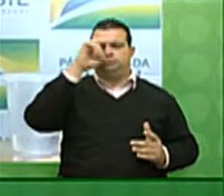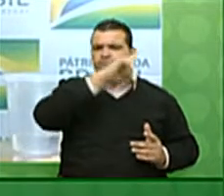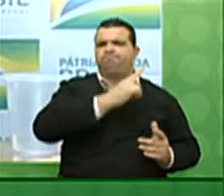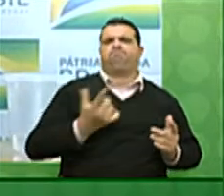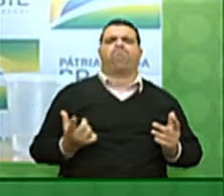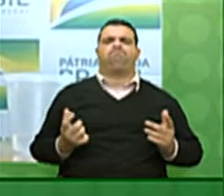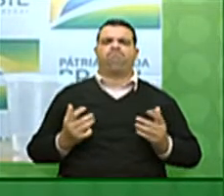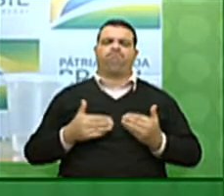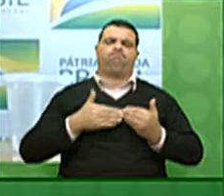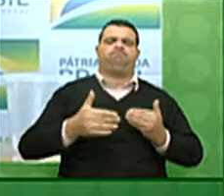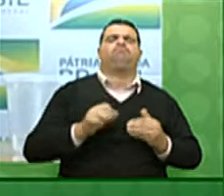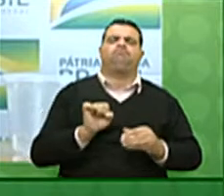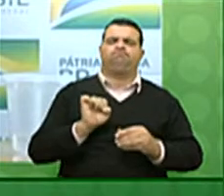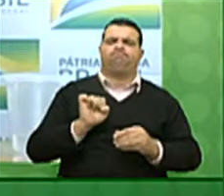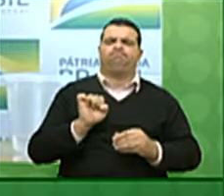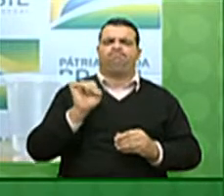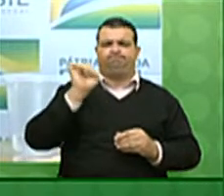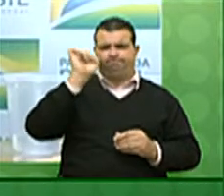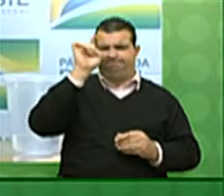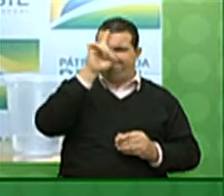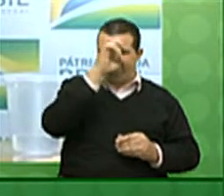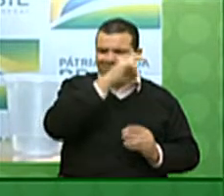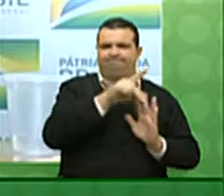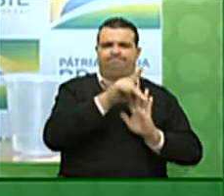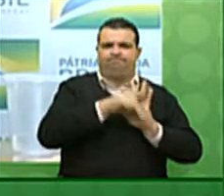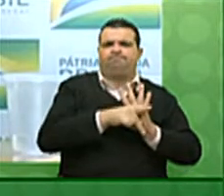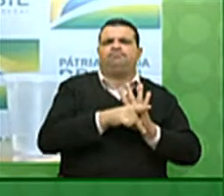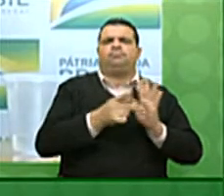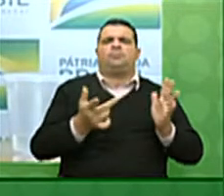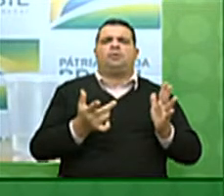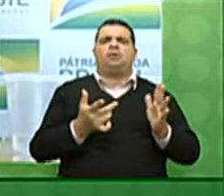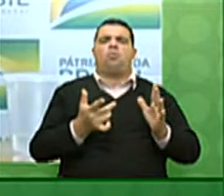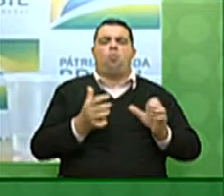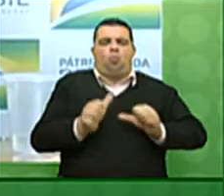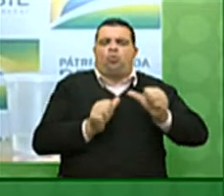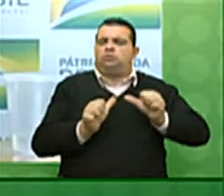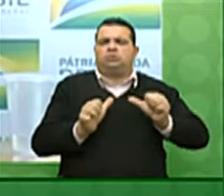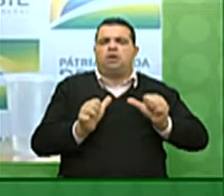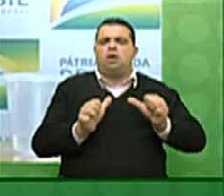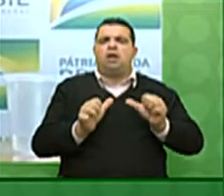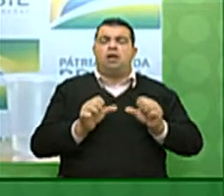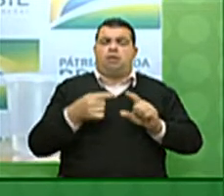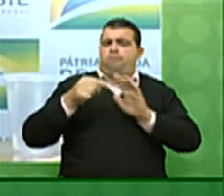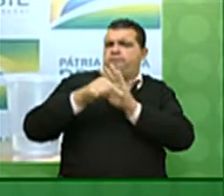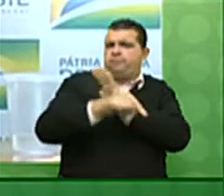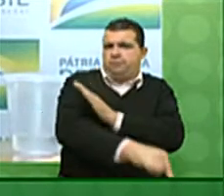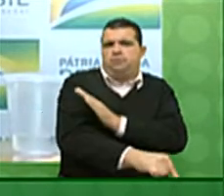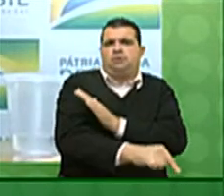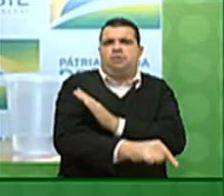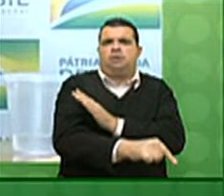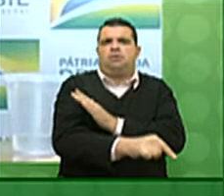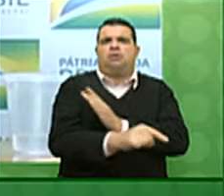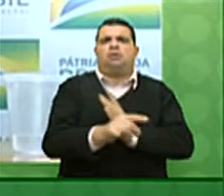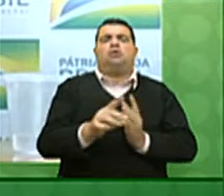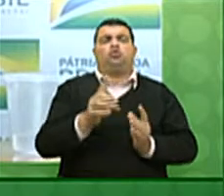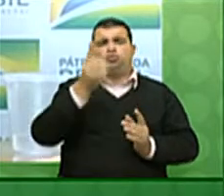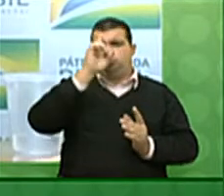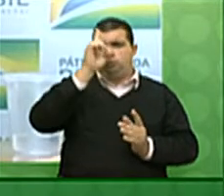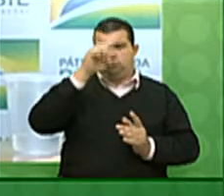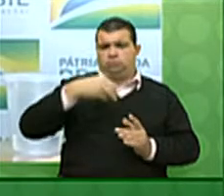implantação de um projeto de transformação profunda da realidade brasileira, já